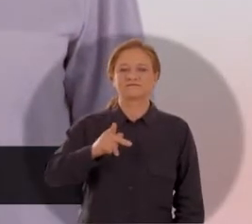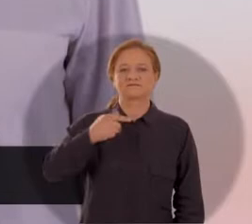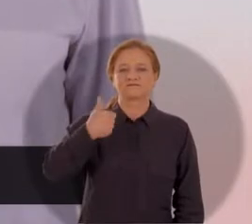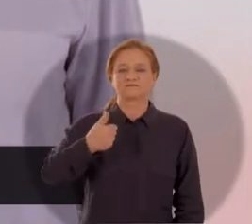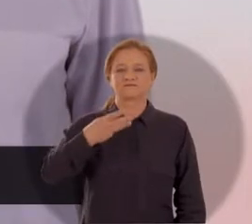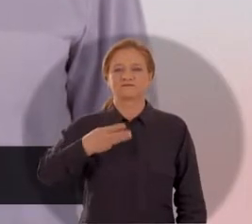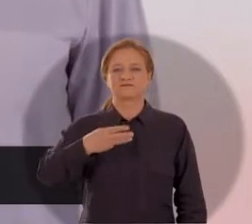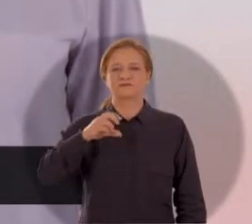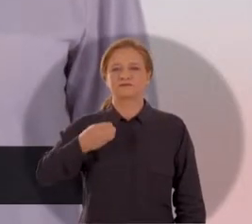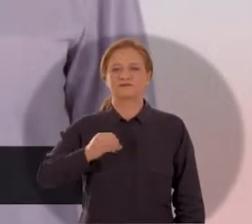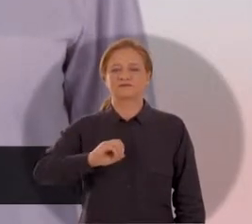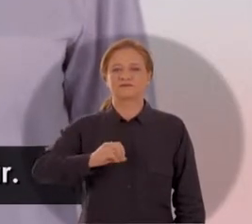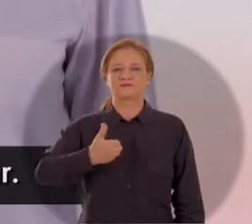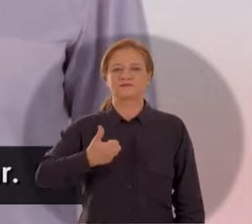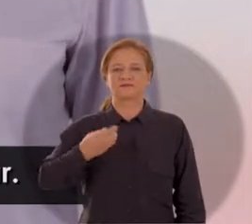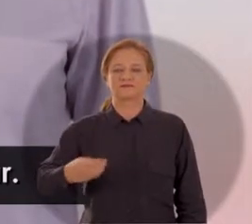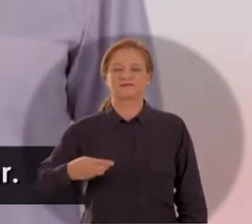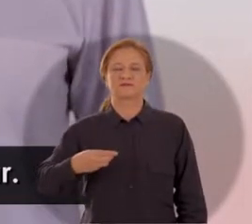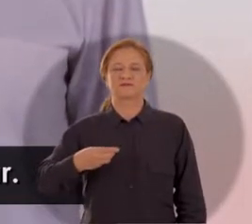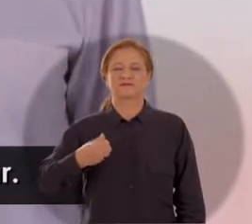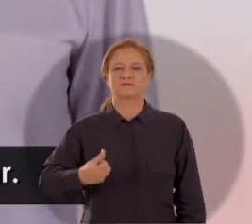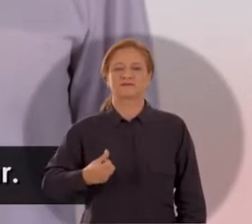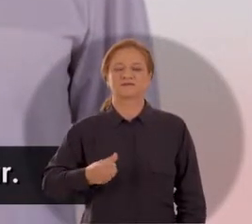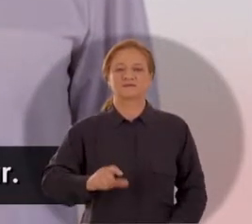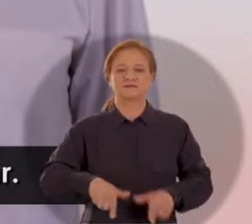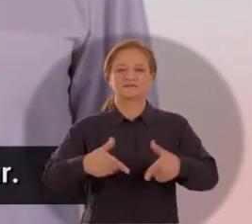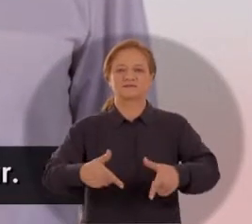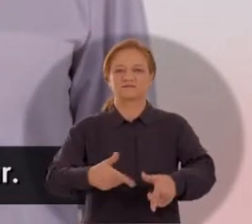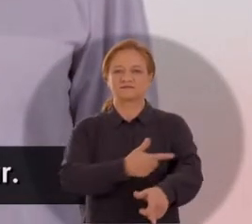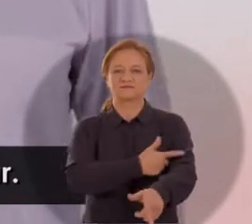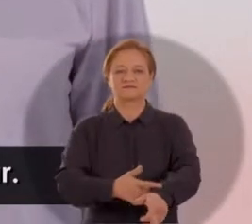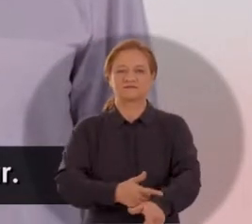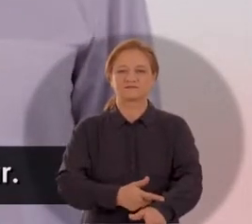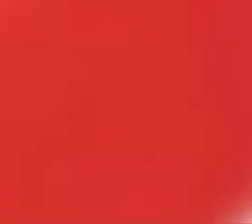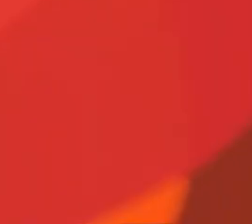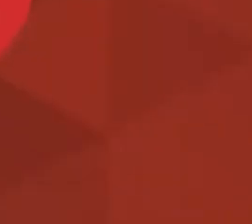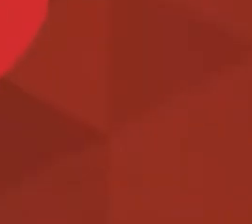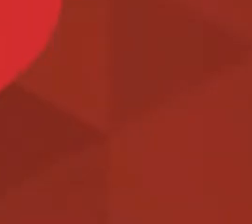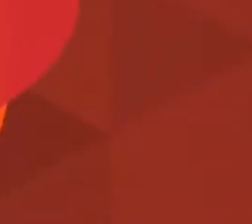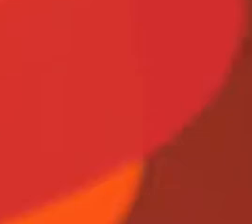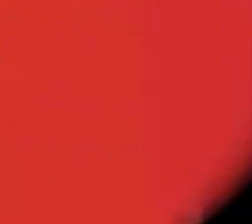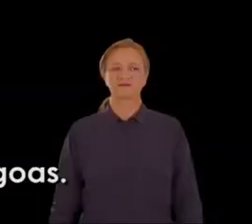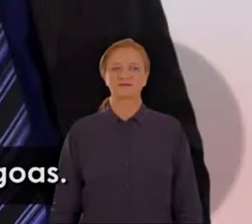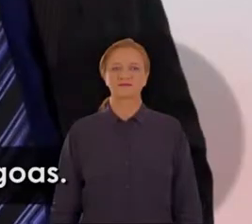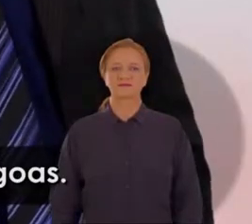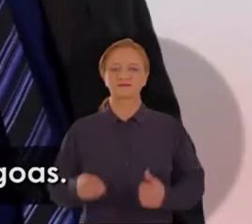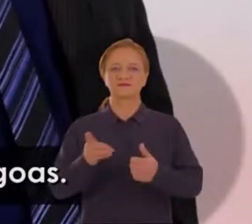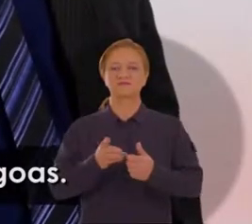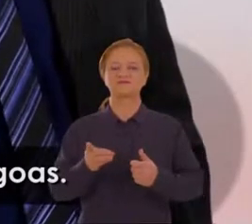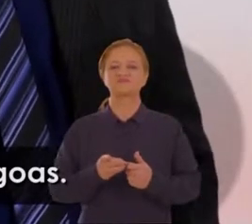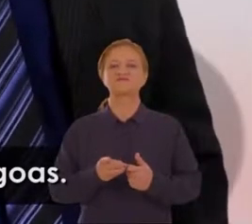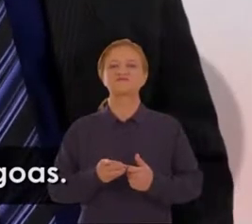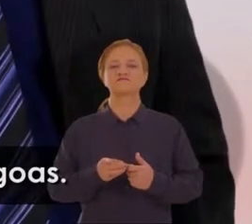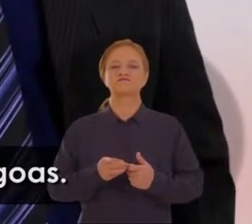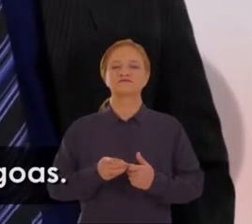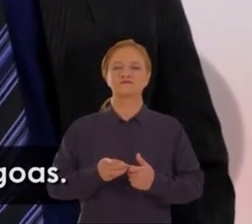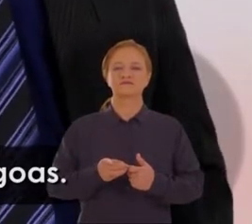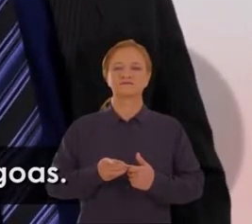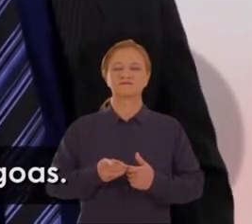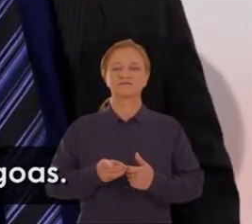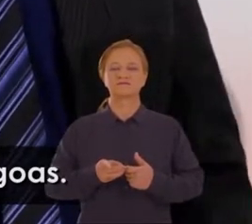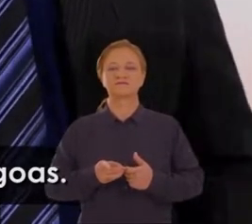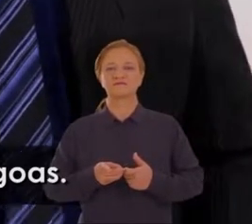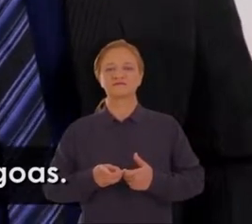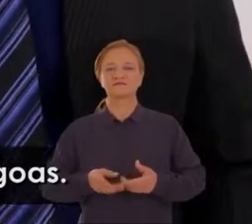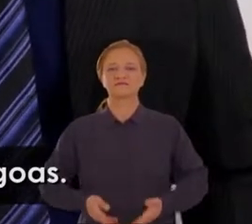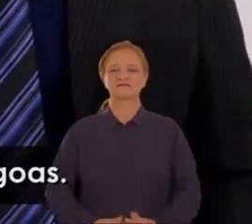Jair, número 13016, na luta pela educação e pela agricultura familiar. É 13! Sou doutor Lisboa, filho